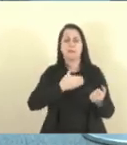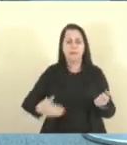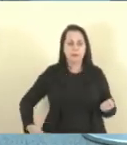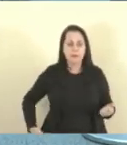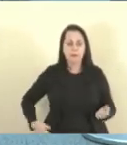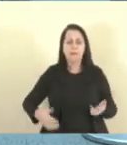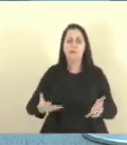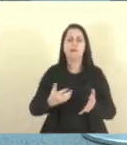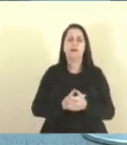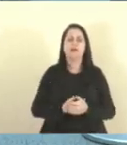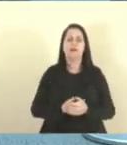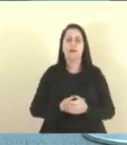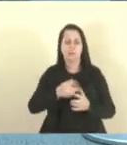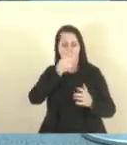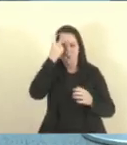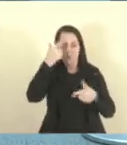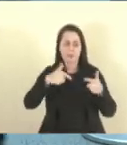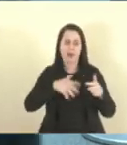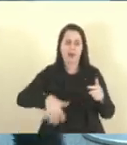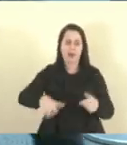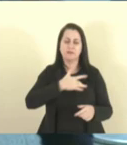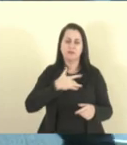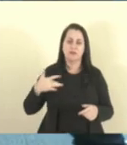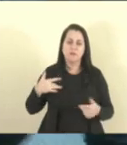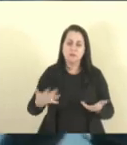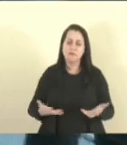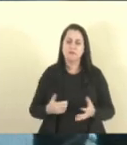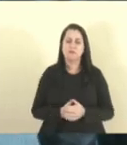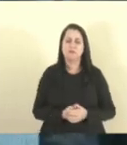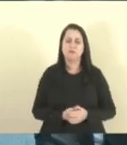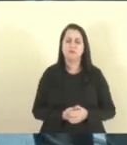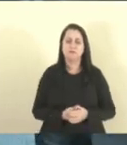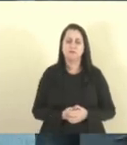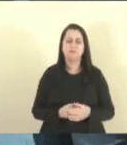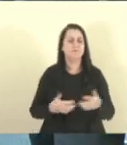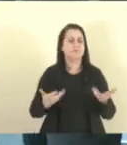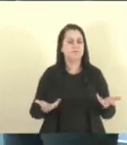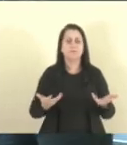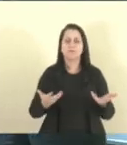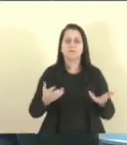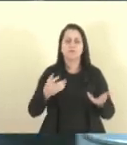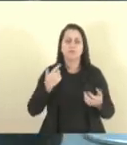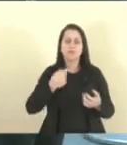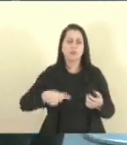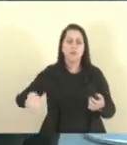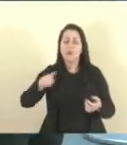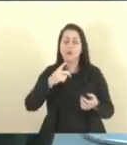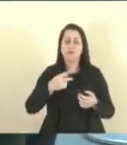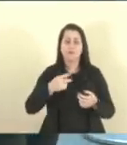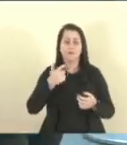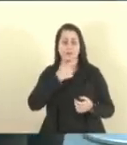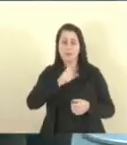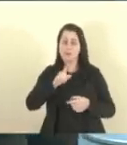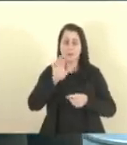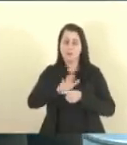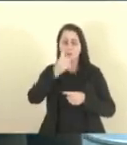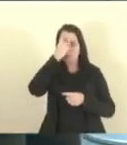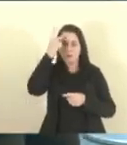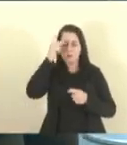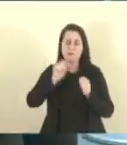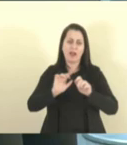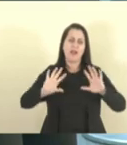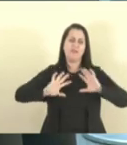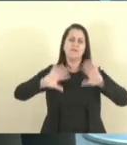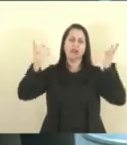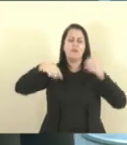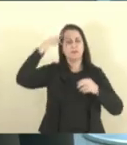para agentes da saúde. Nós estamos inviabilizando a realização de eventos no Estado do Espírito Santo se